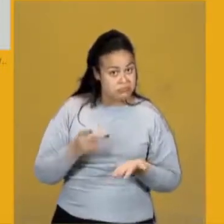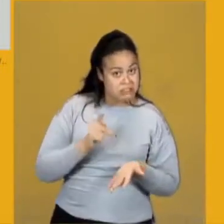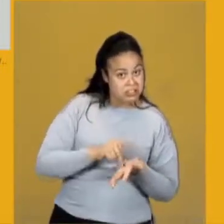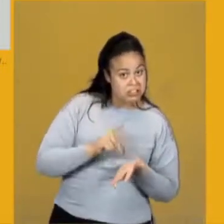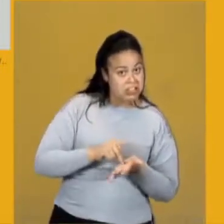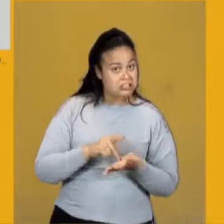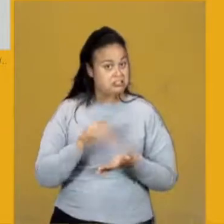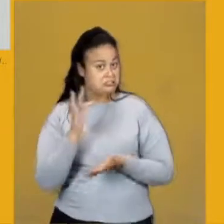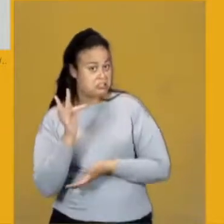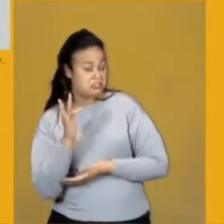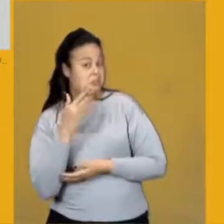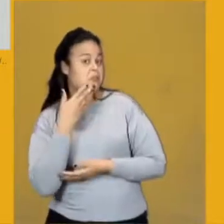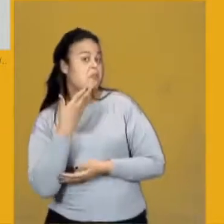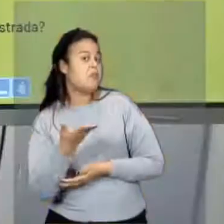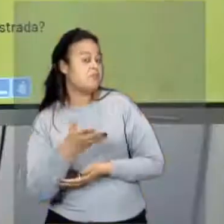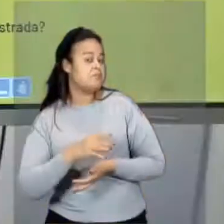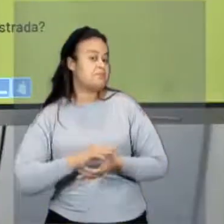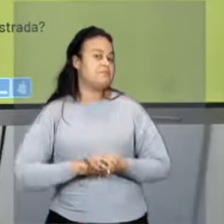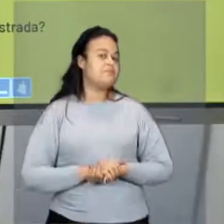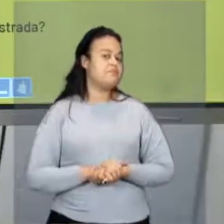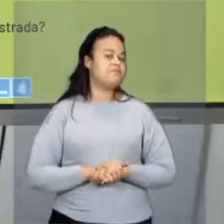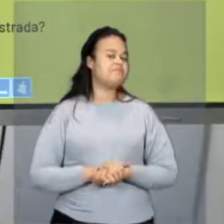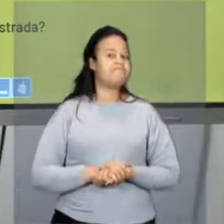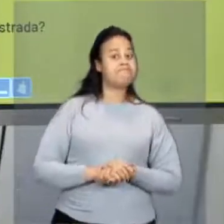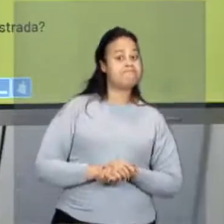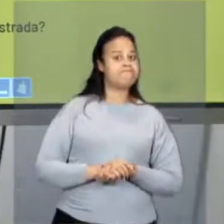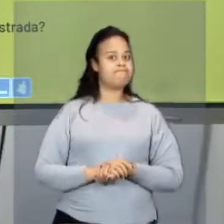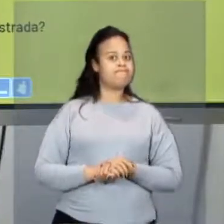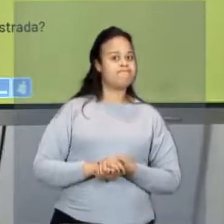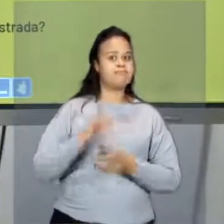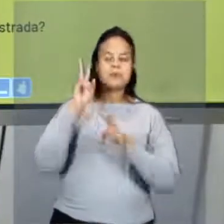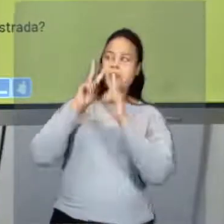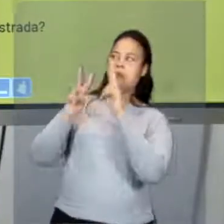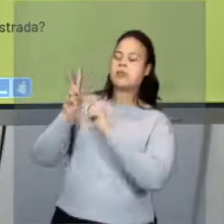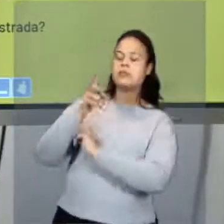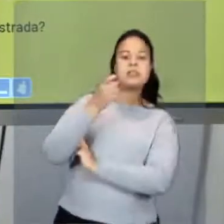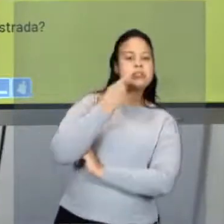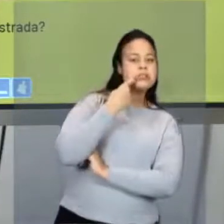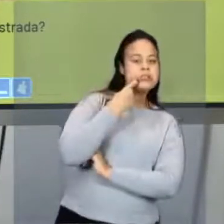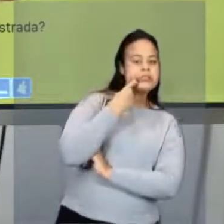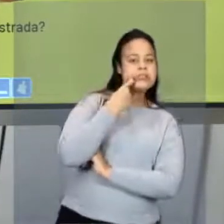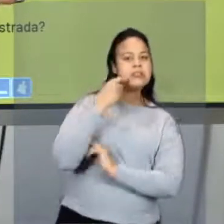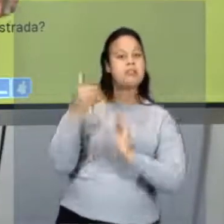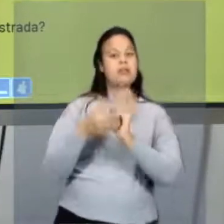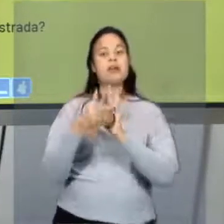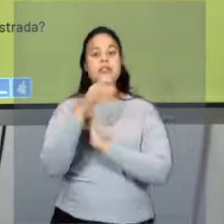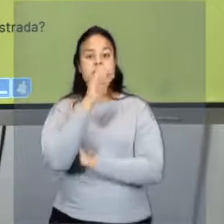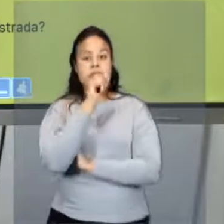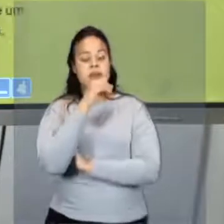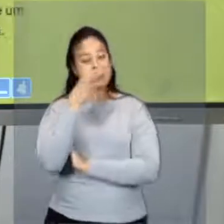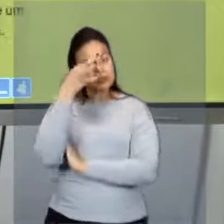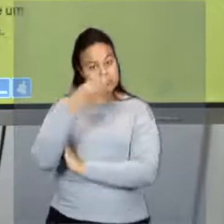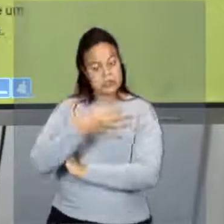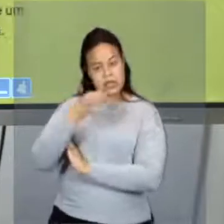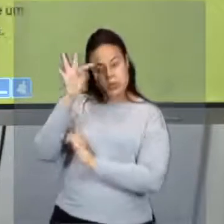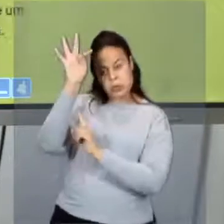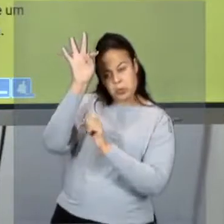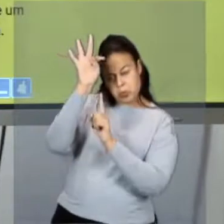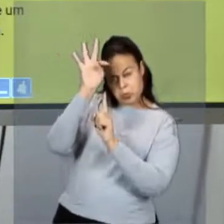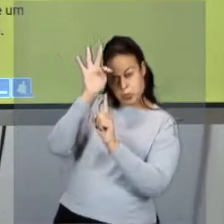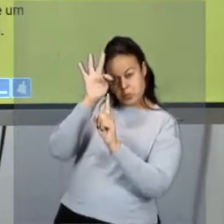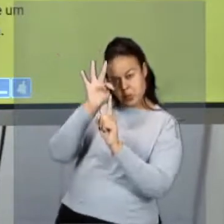Bom, veja você, de sexta-feira para sábado, a temperatura mínima vai com certeza diminuindo.